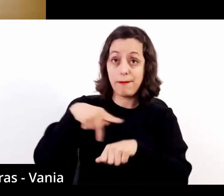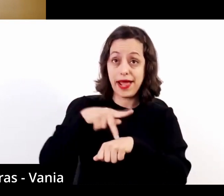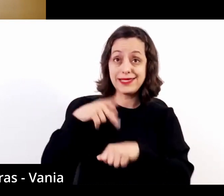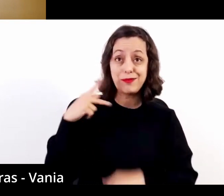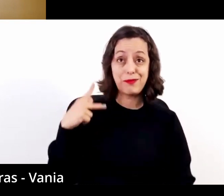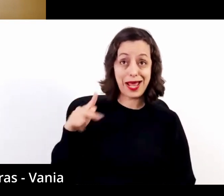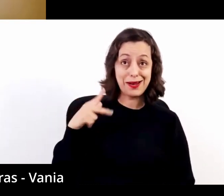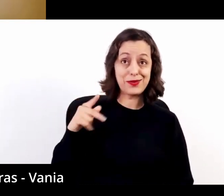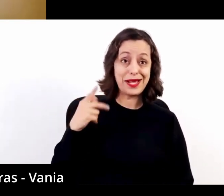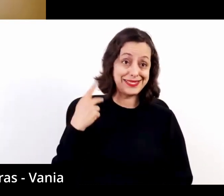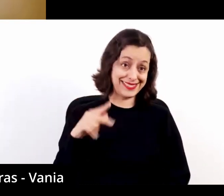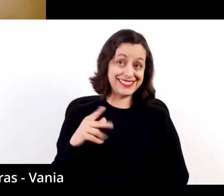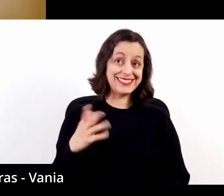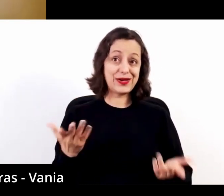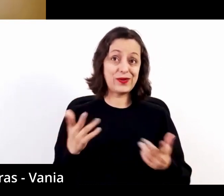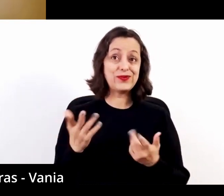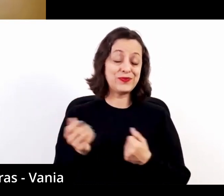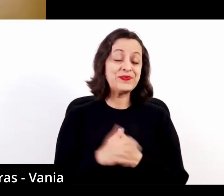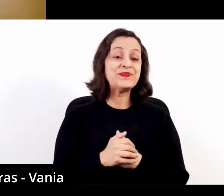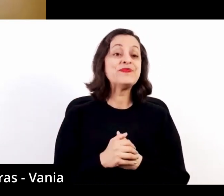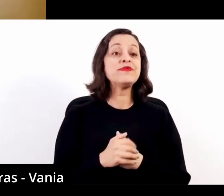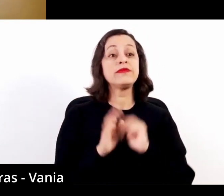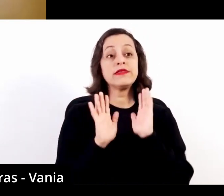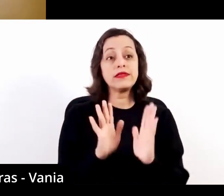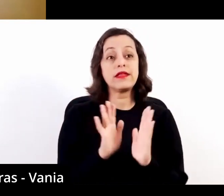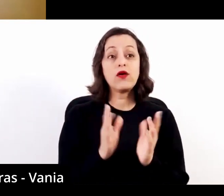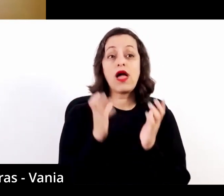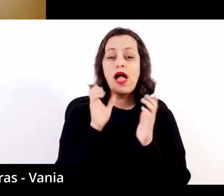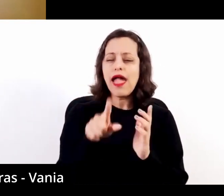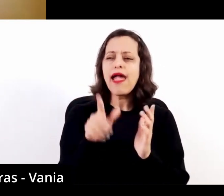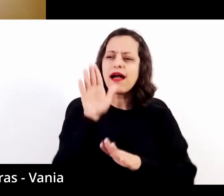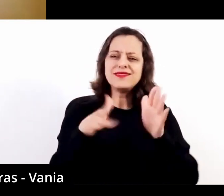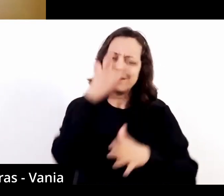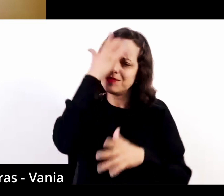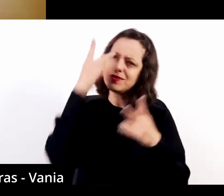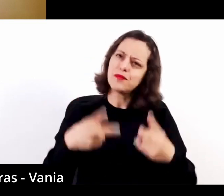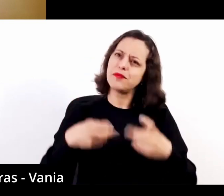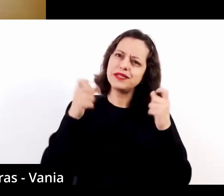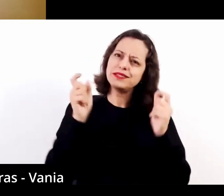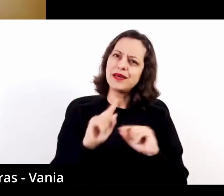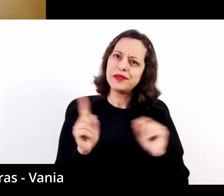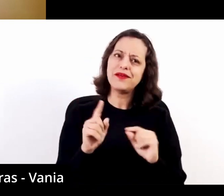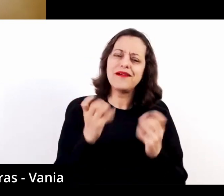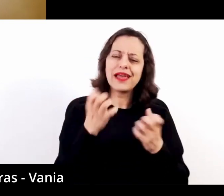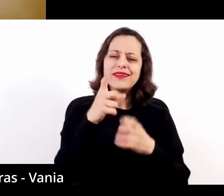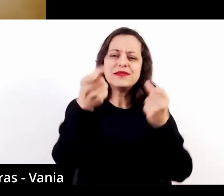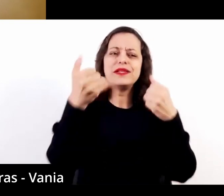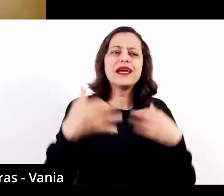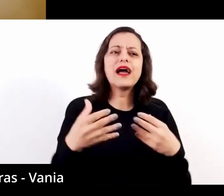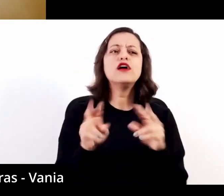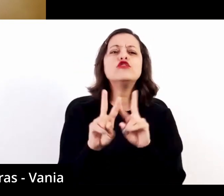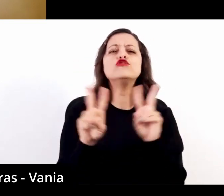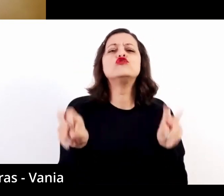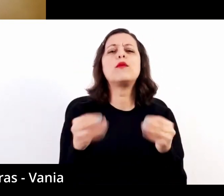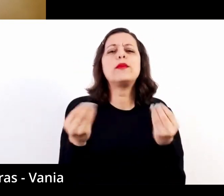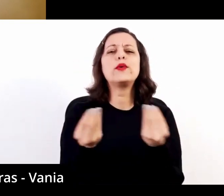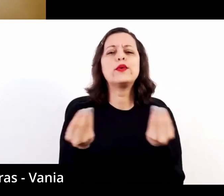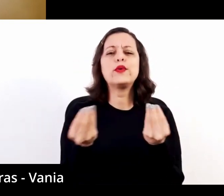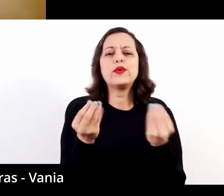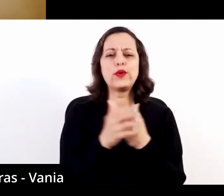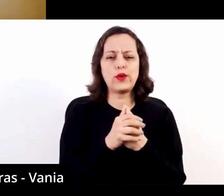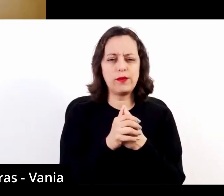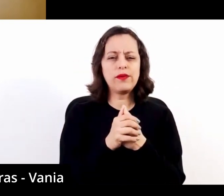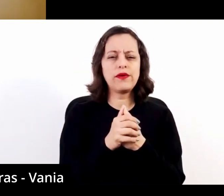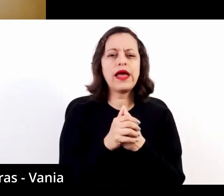é um lado que, muitas vezes, passa um pouco despercebido. eu gostaria que você abordasse rapidamente, falasse um pouquinho sobre essa questão